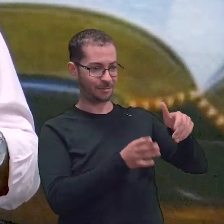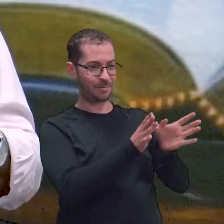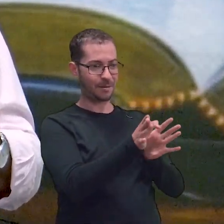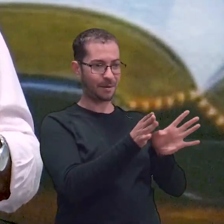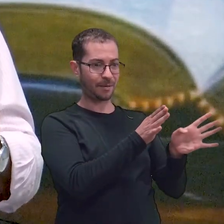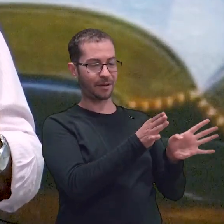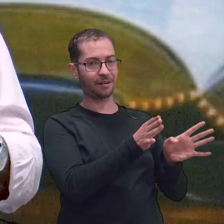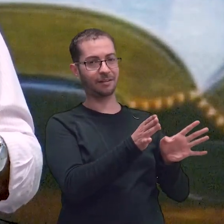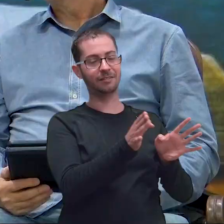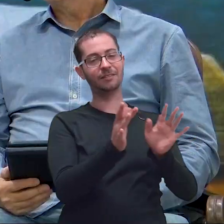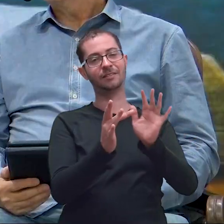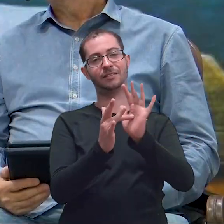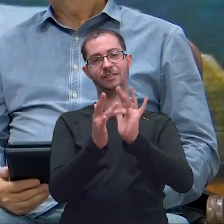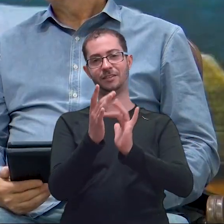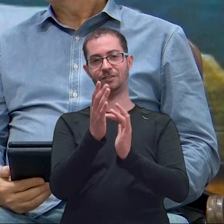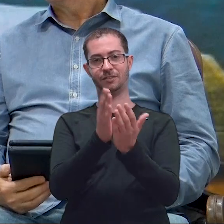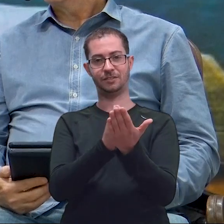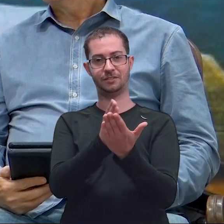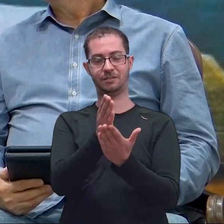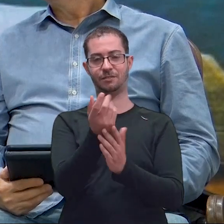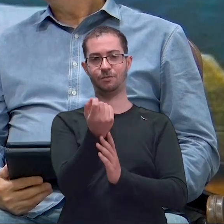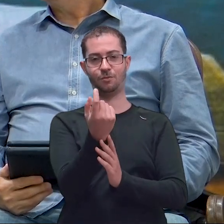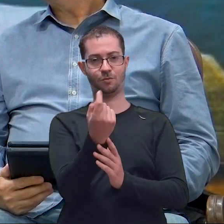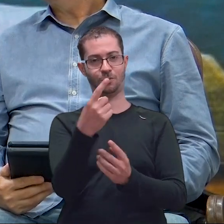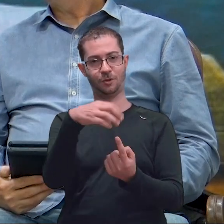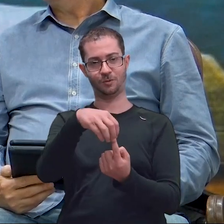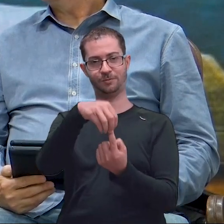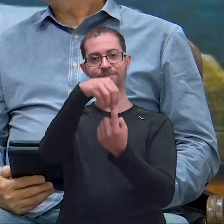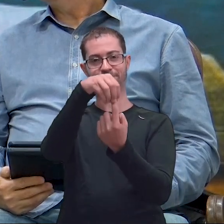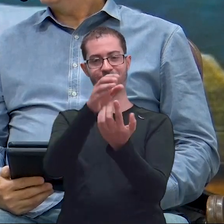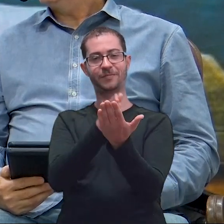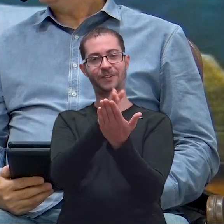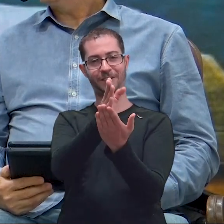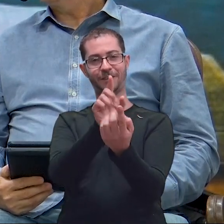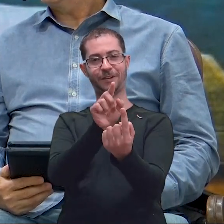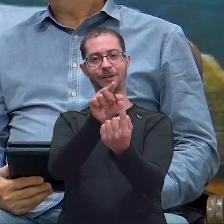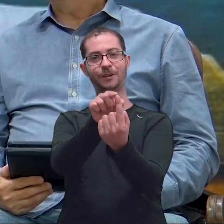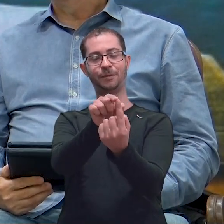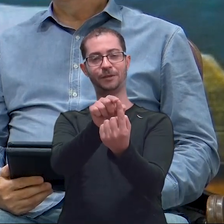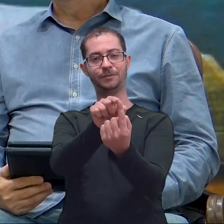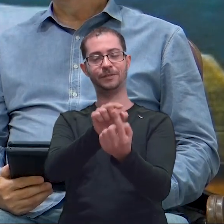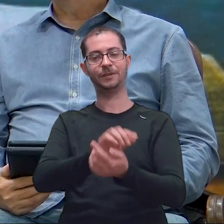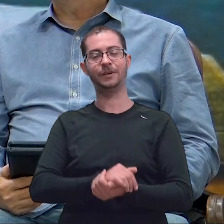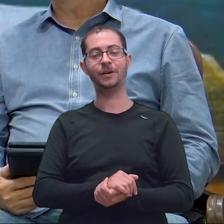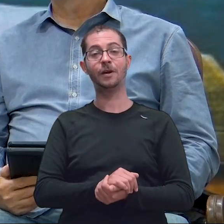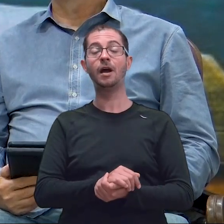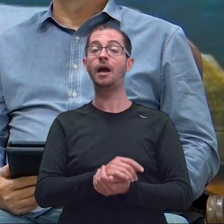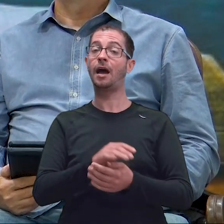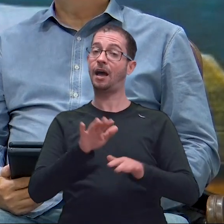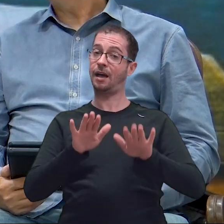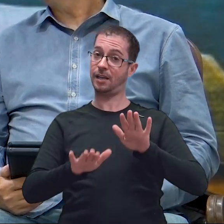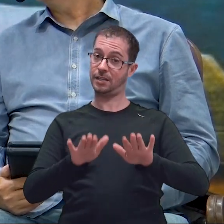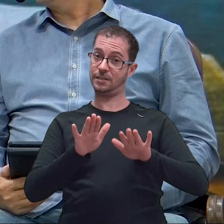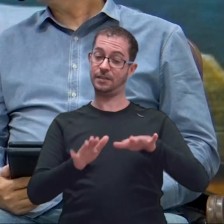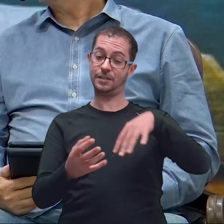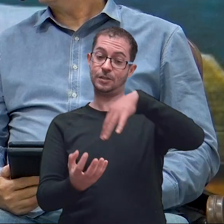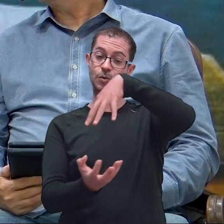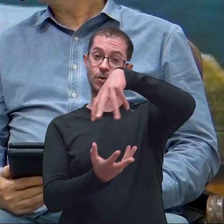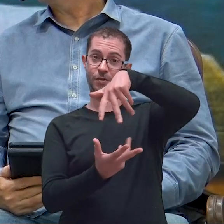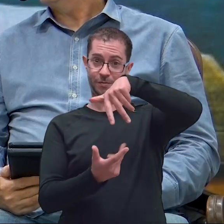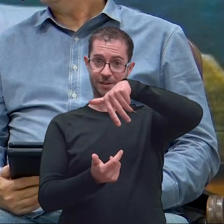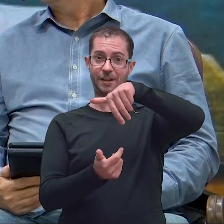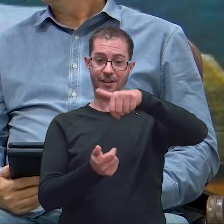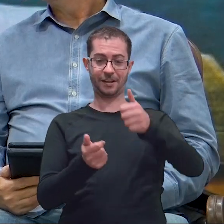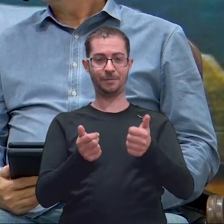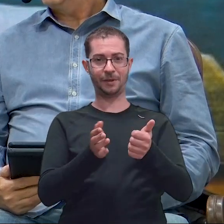estando no mundo, nós vamos ser irrepreensíveis. Mesmo aparentemente o caminho do mundo ser bonito, às